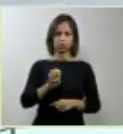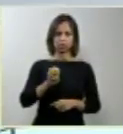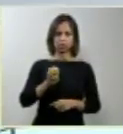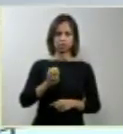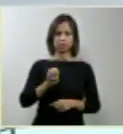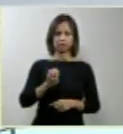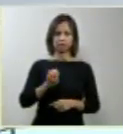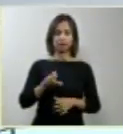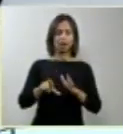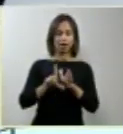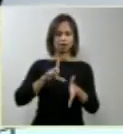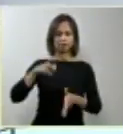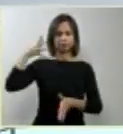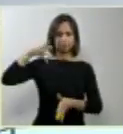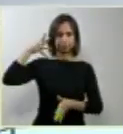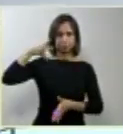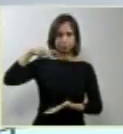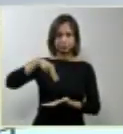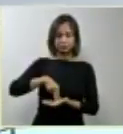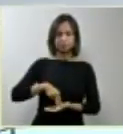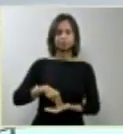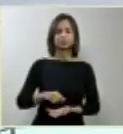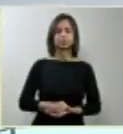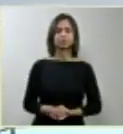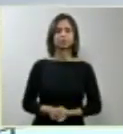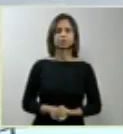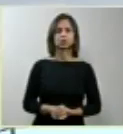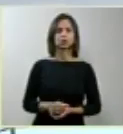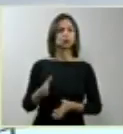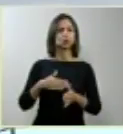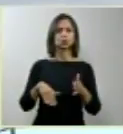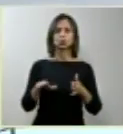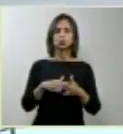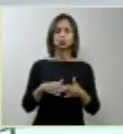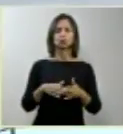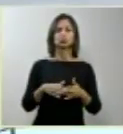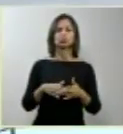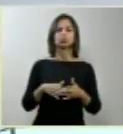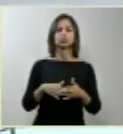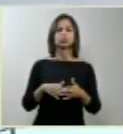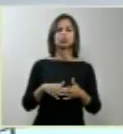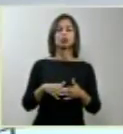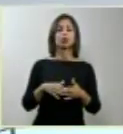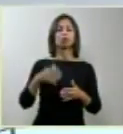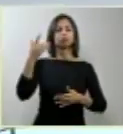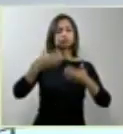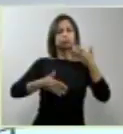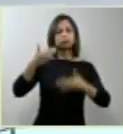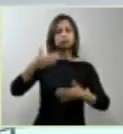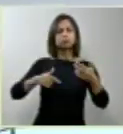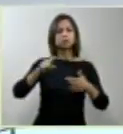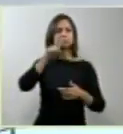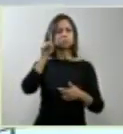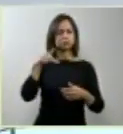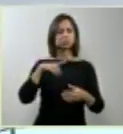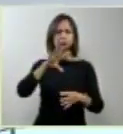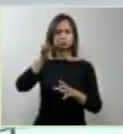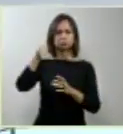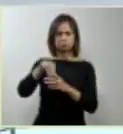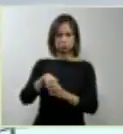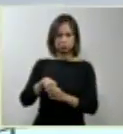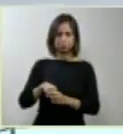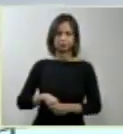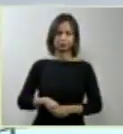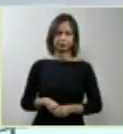E todas as questões foram englobadas por ele. Eu acrescentaria